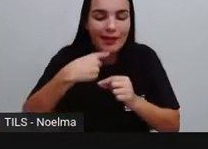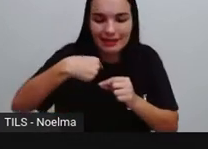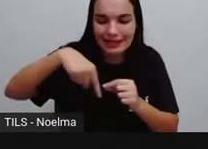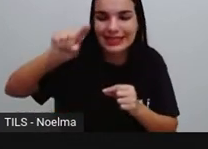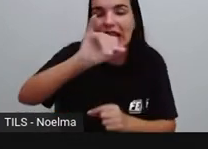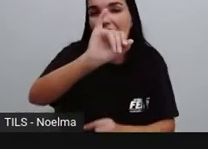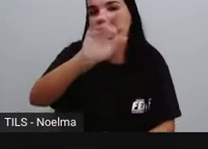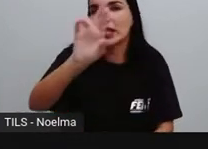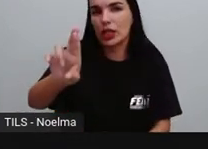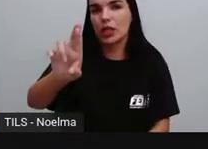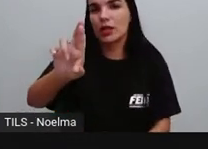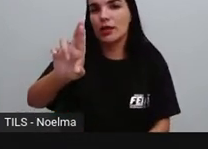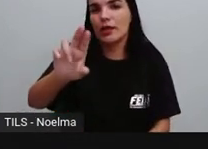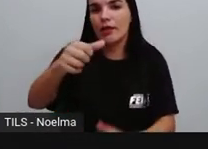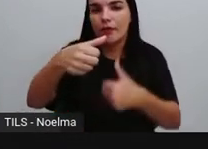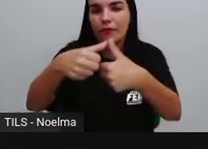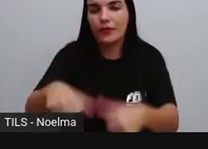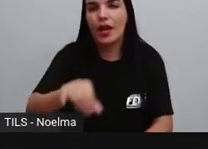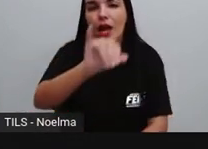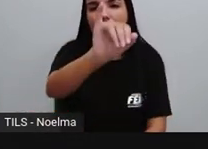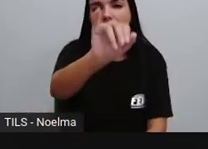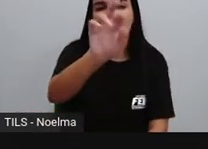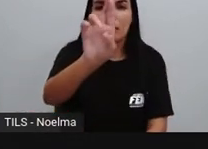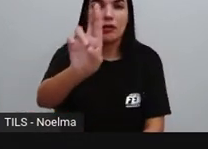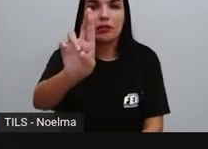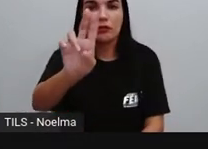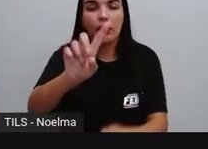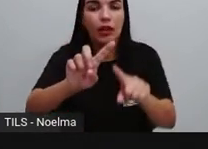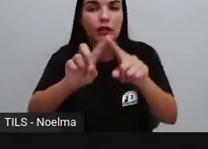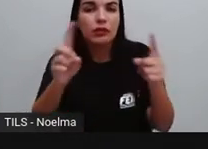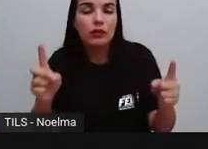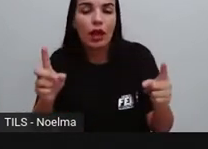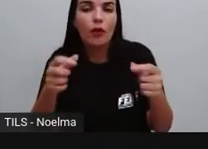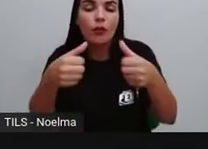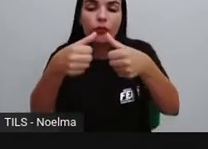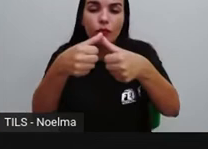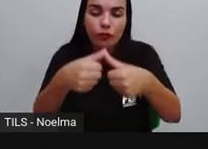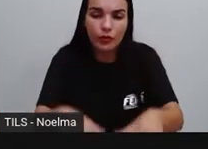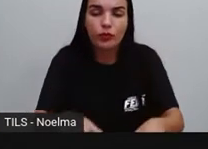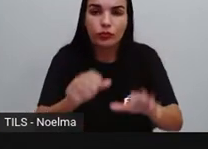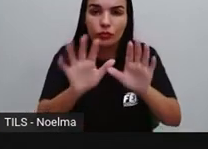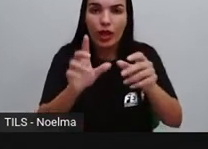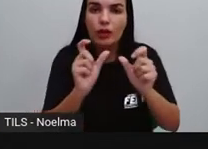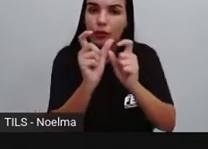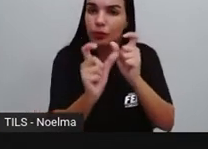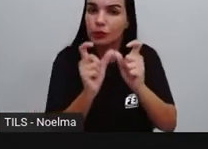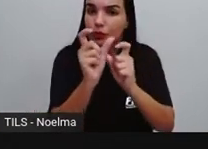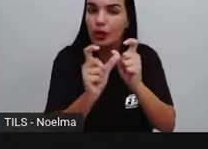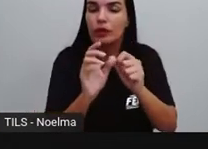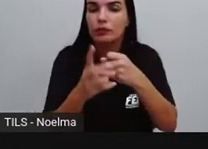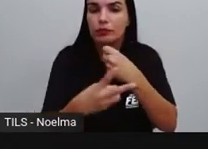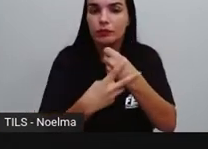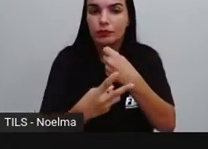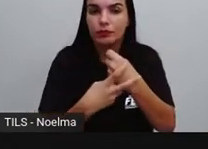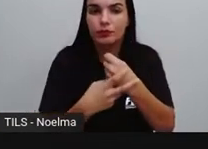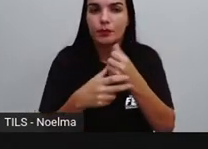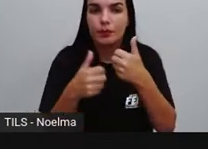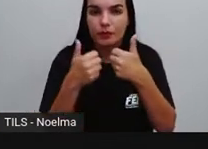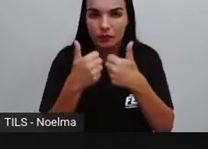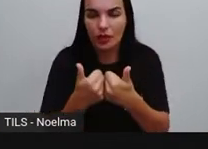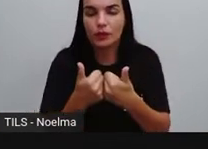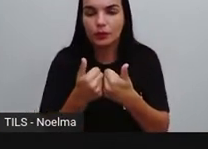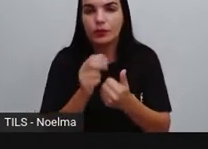ir no infinitivo. E ele, nesse caso, está no infinitivo? Não, ele está conjugado. O retirar, sim, está no